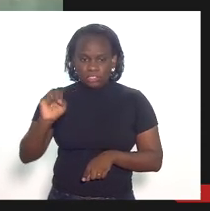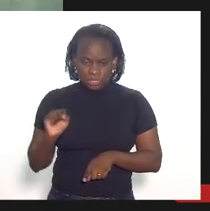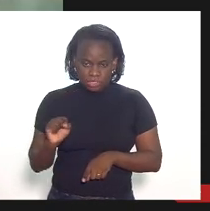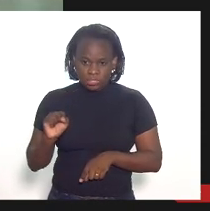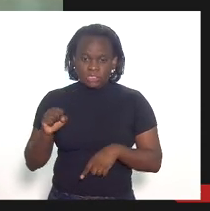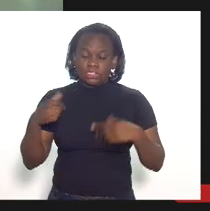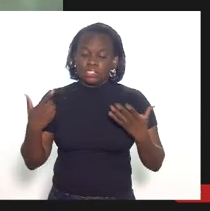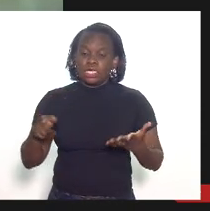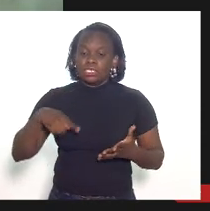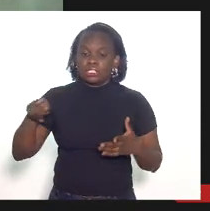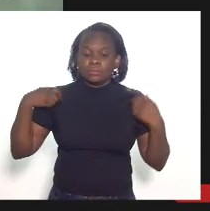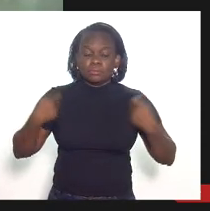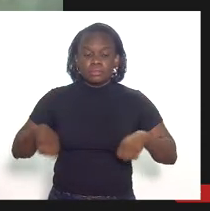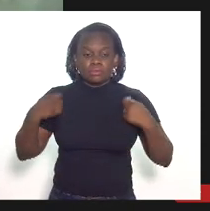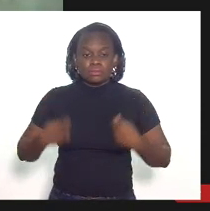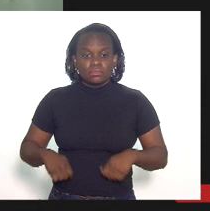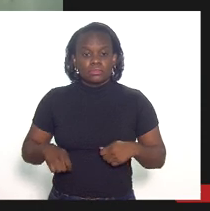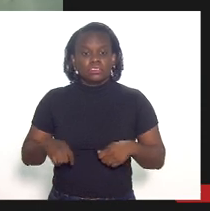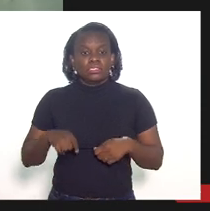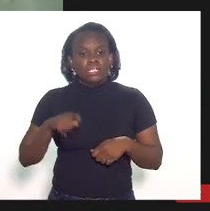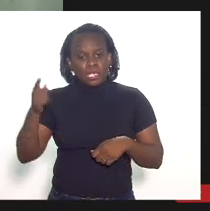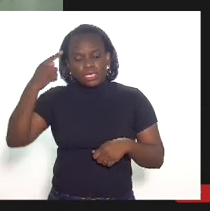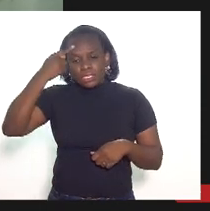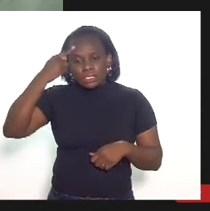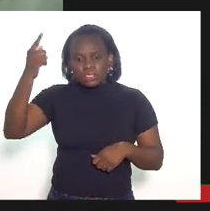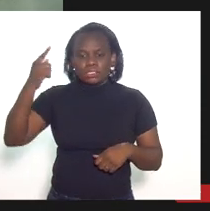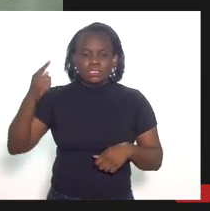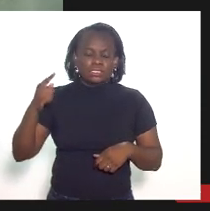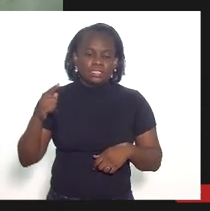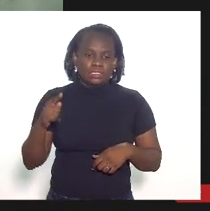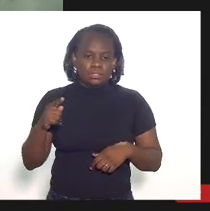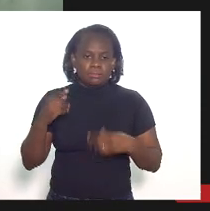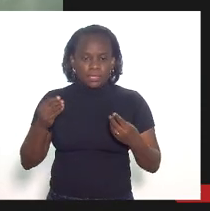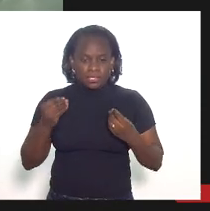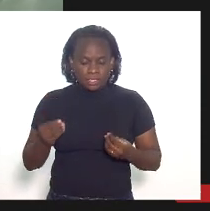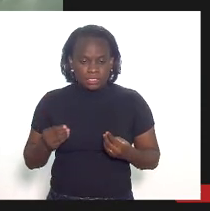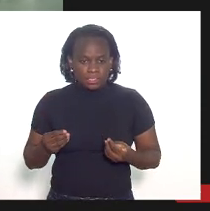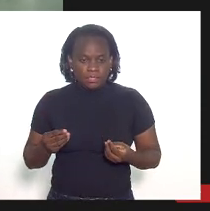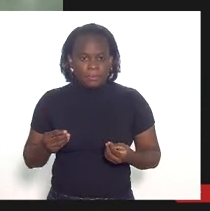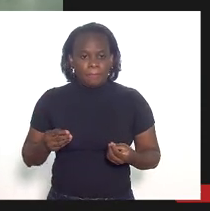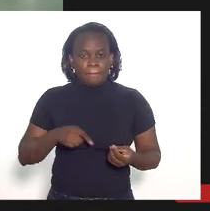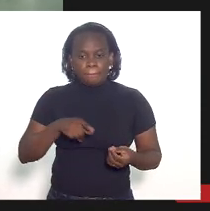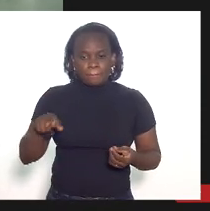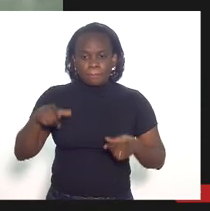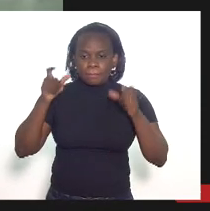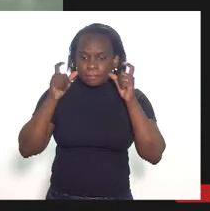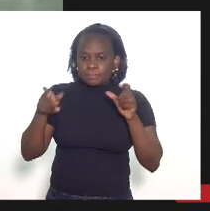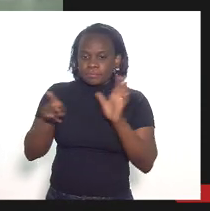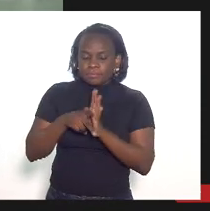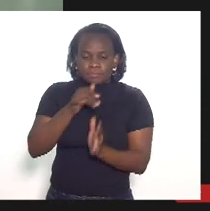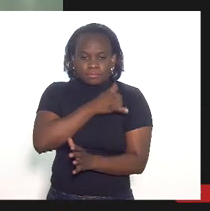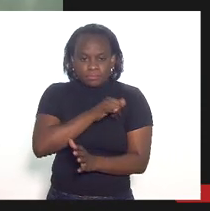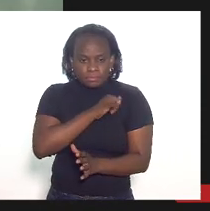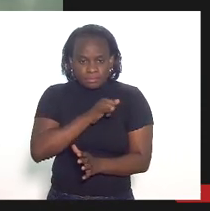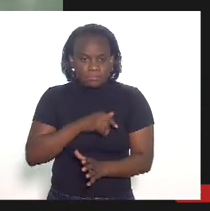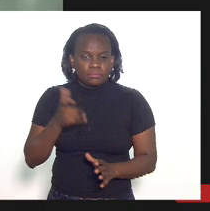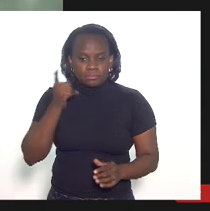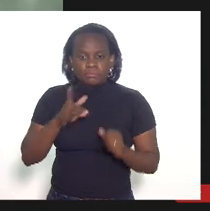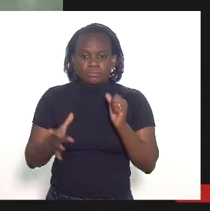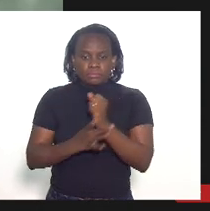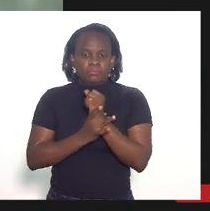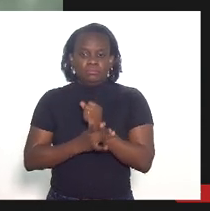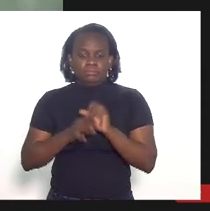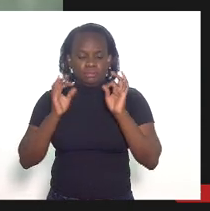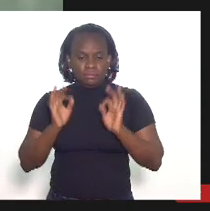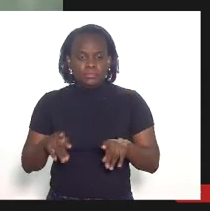tido essa iniciativa para que os interesses do Rio de Janeiro ficassem garantidos